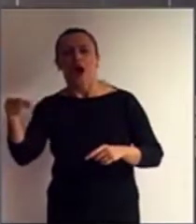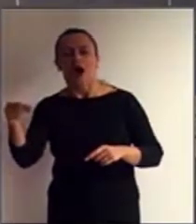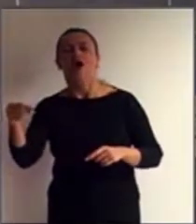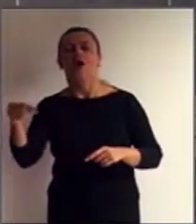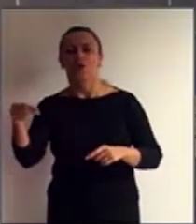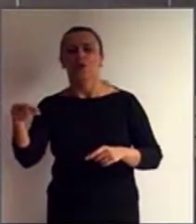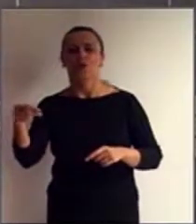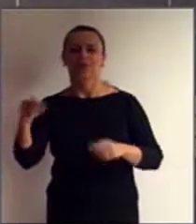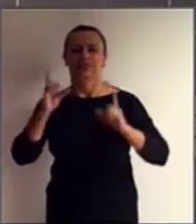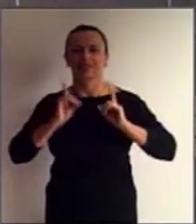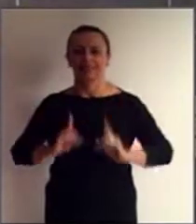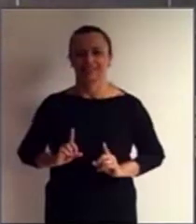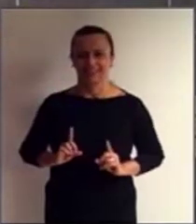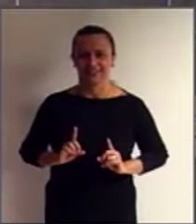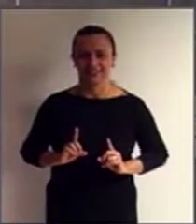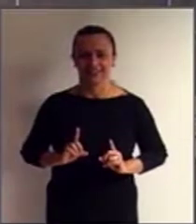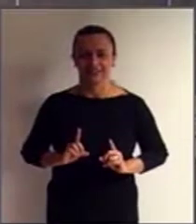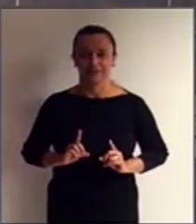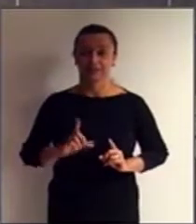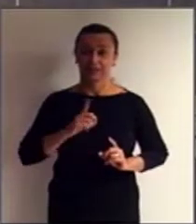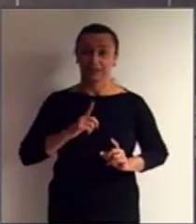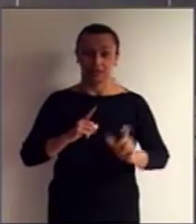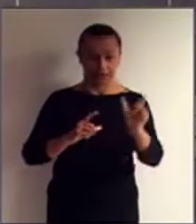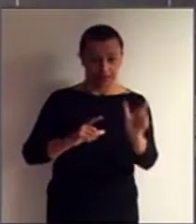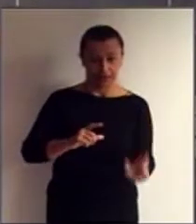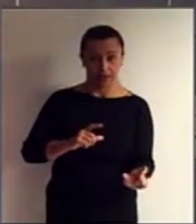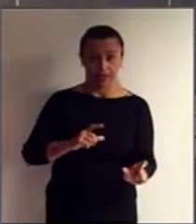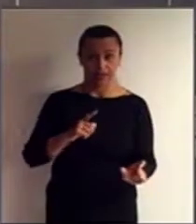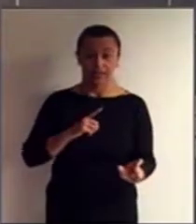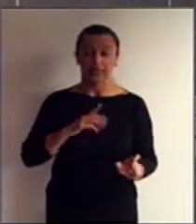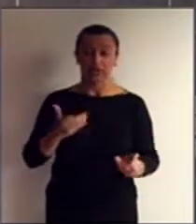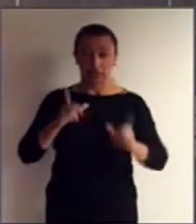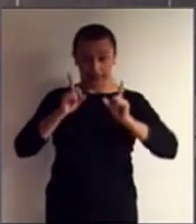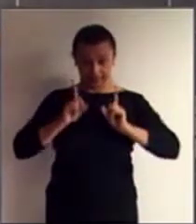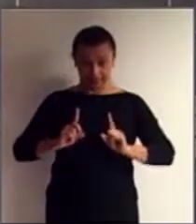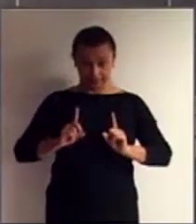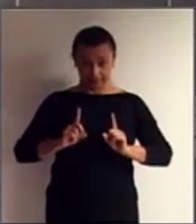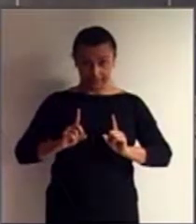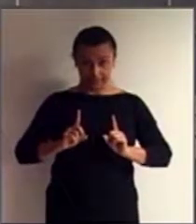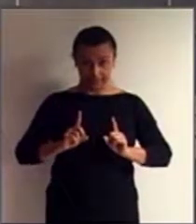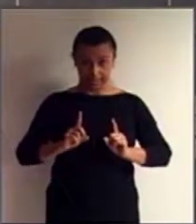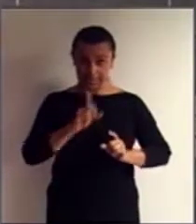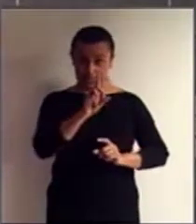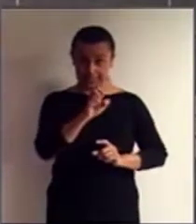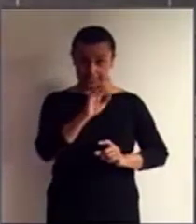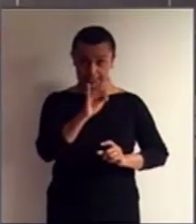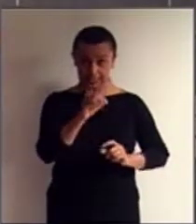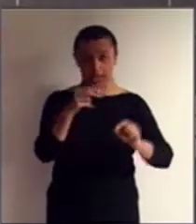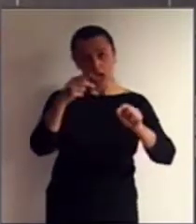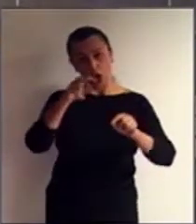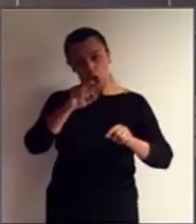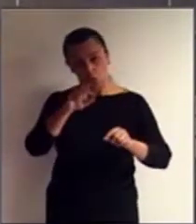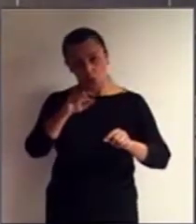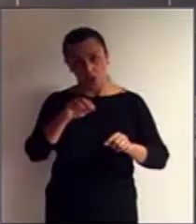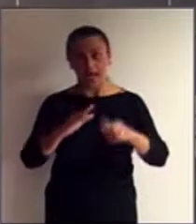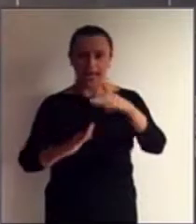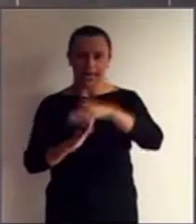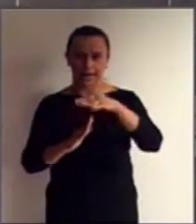fórmula matemática. deficiência é igual limite funcional vezes